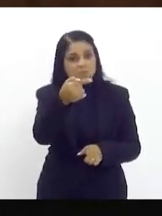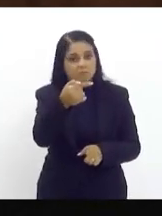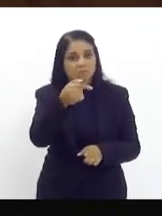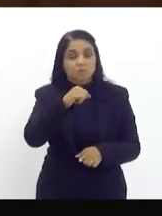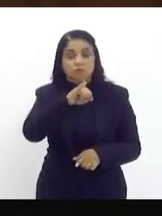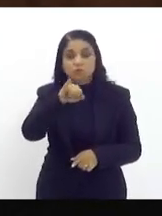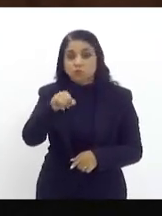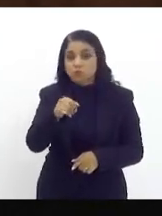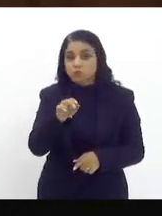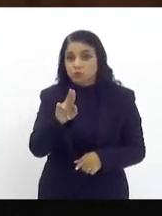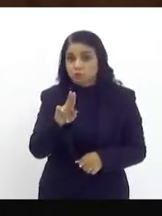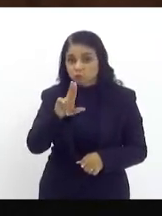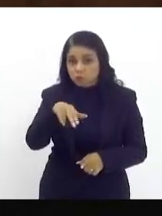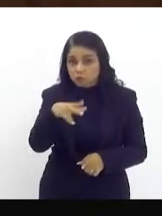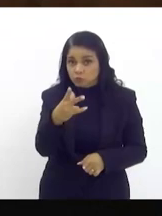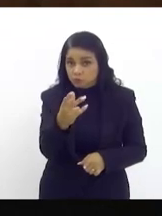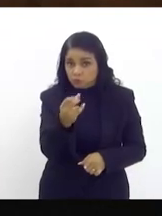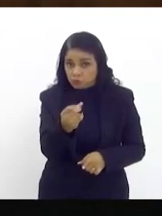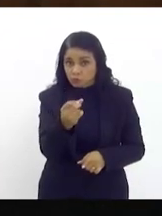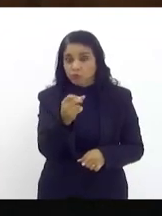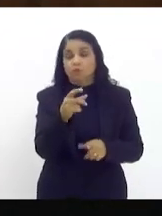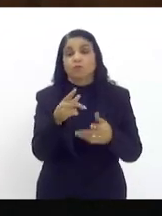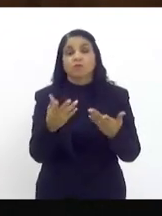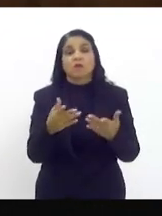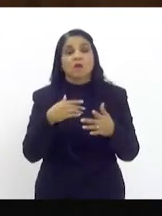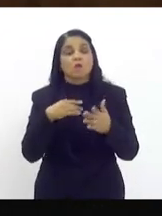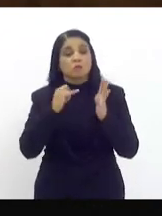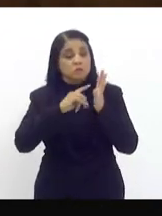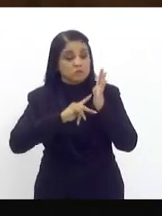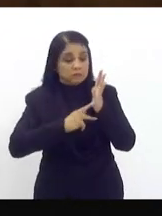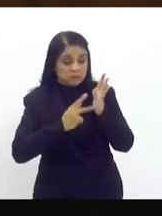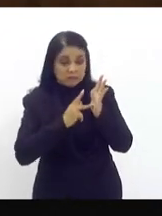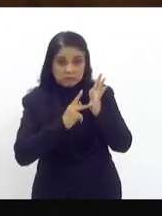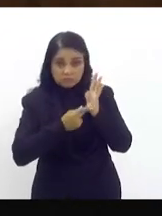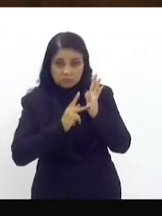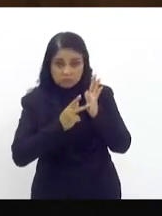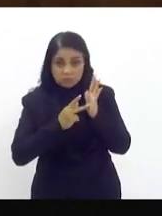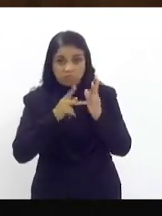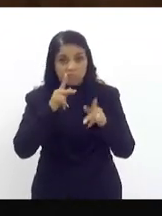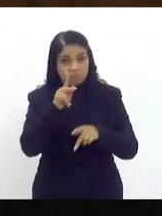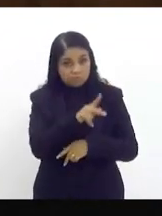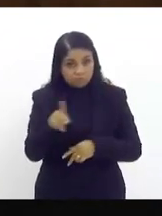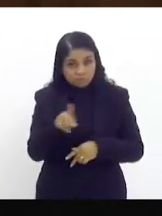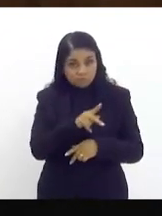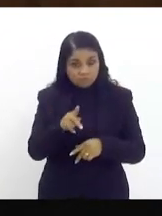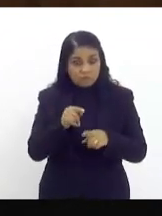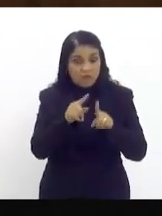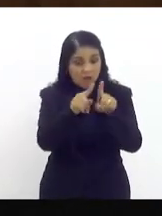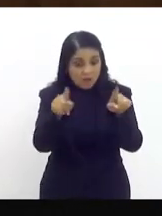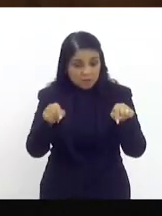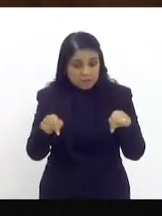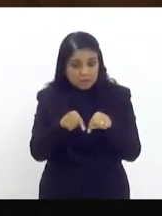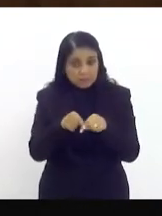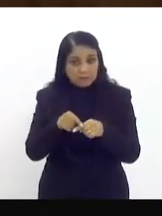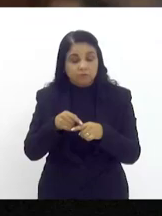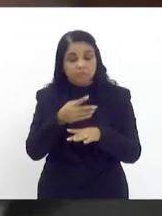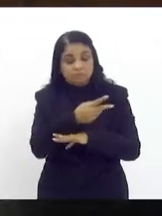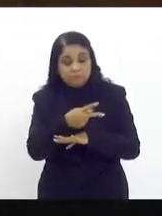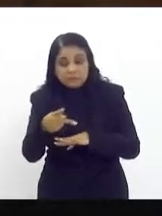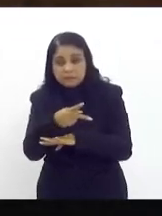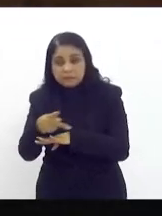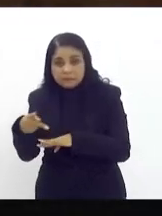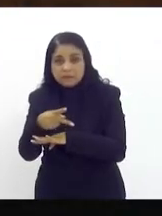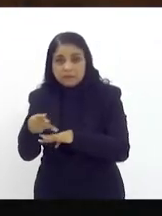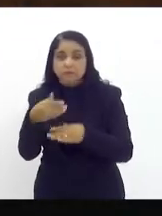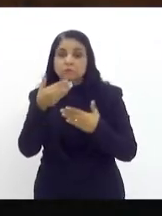sindicato dos professores compareceu a vários gabinetes, trazendo exatamente uma